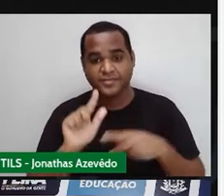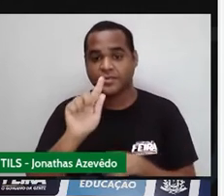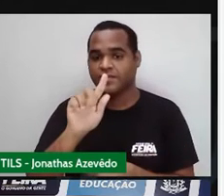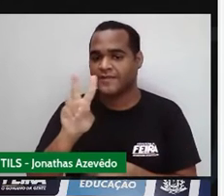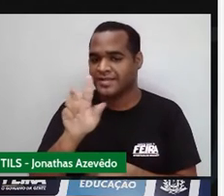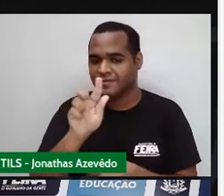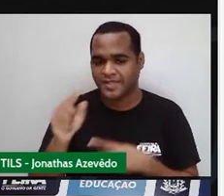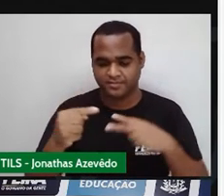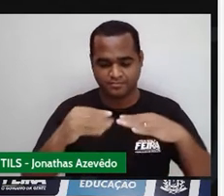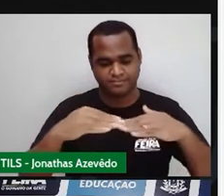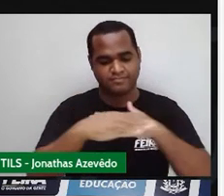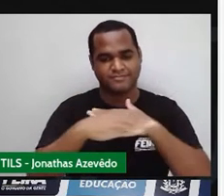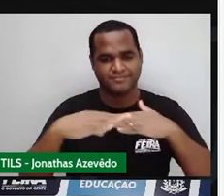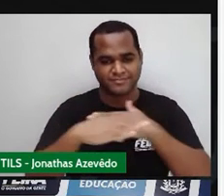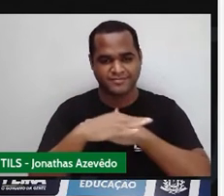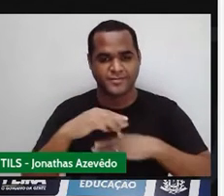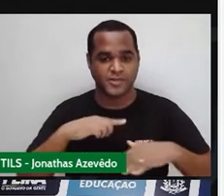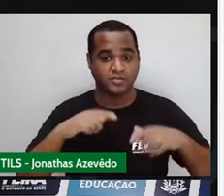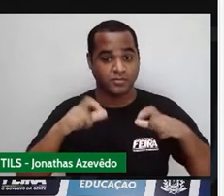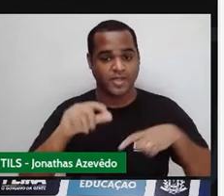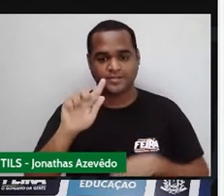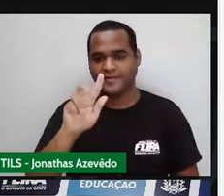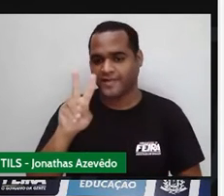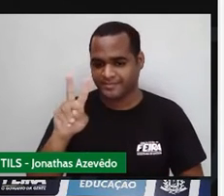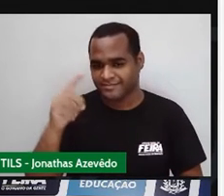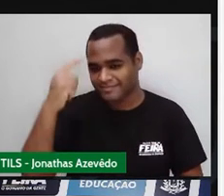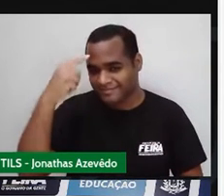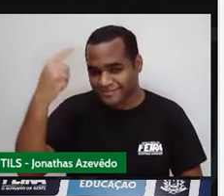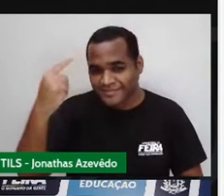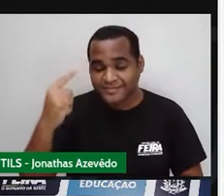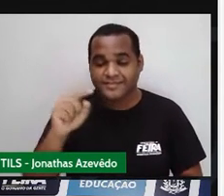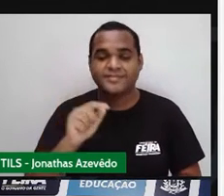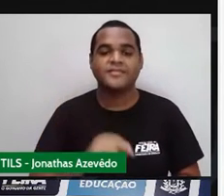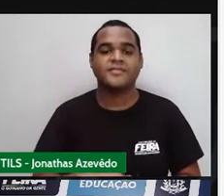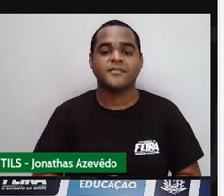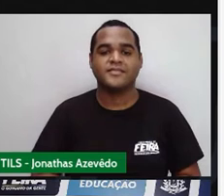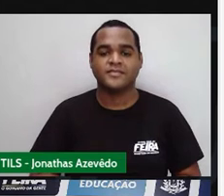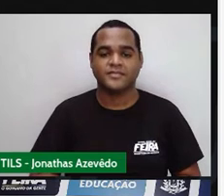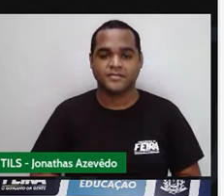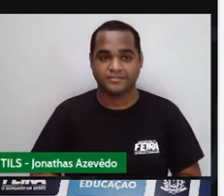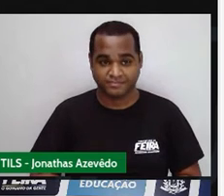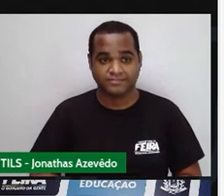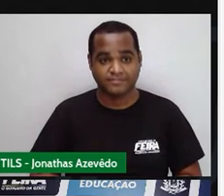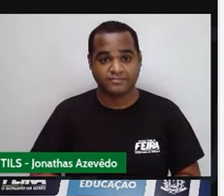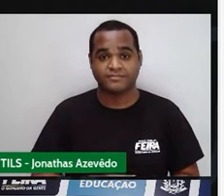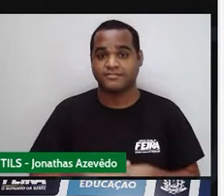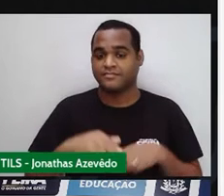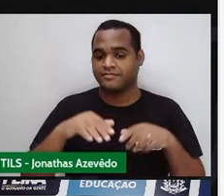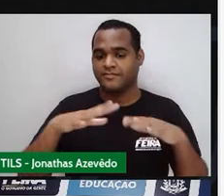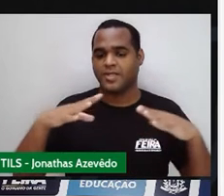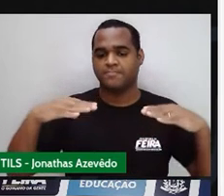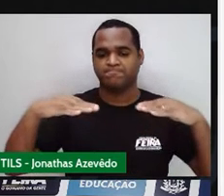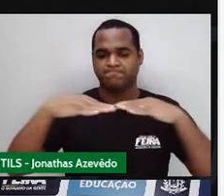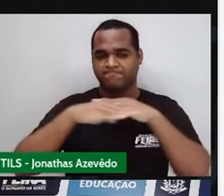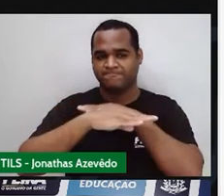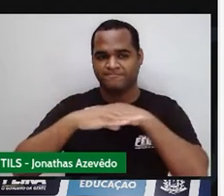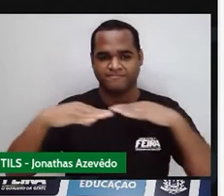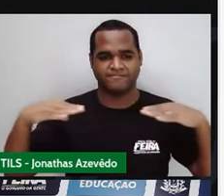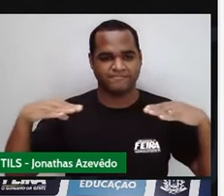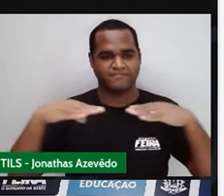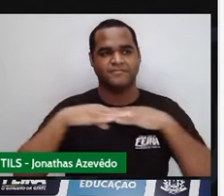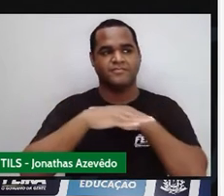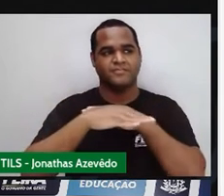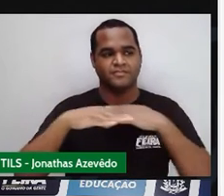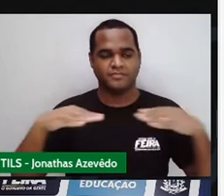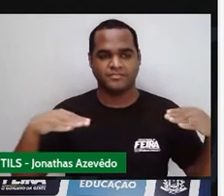Vargas, aquelas duas ruas, né? Da Avenida Getúlio Vargas, são vias paralelas, né? Uma via